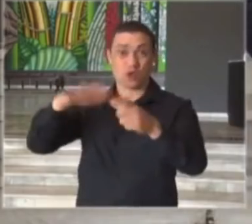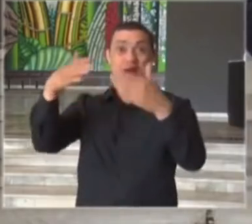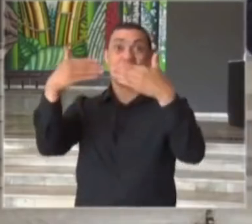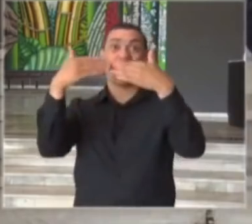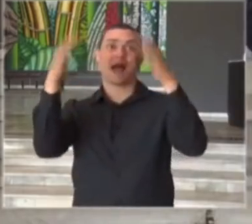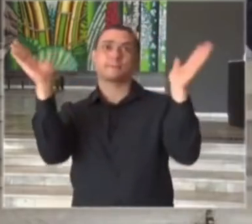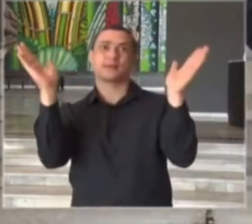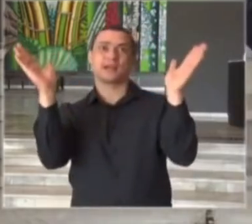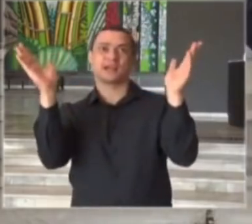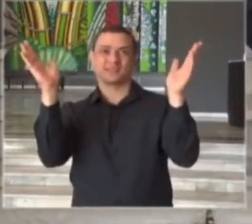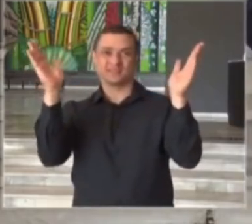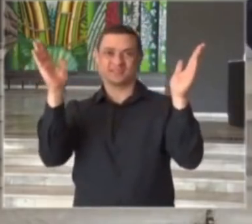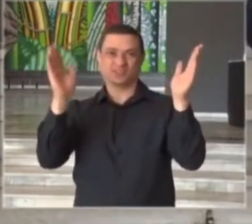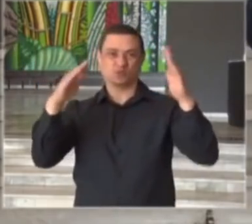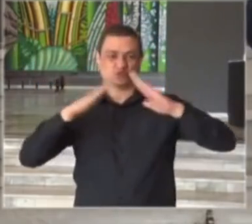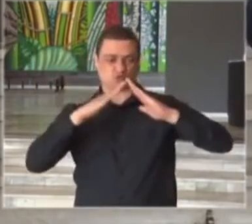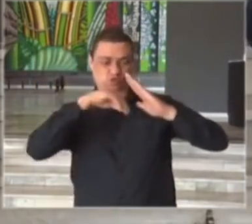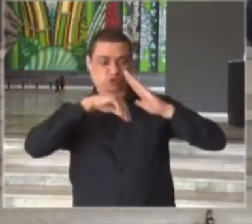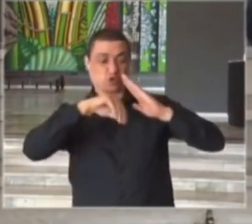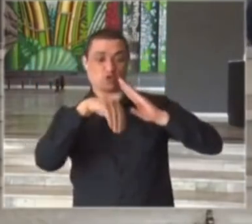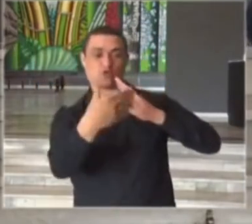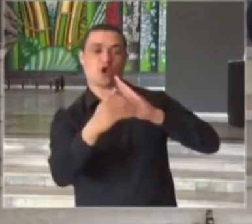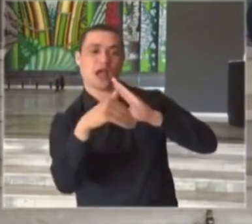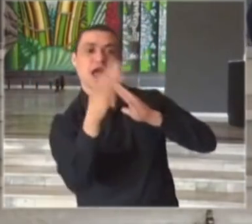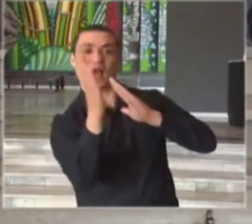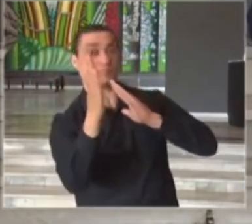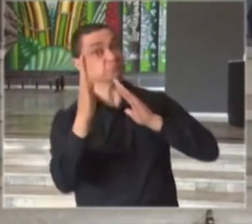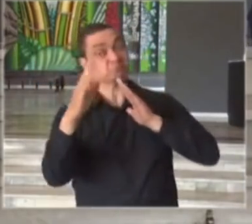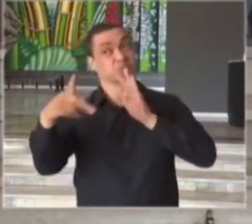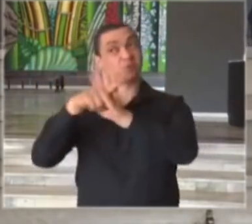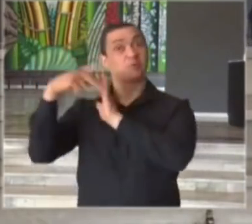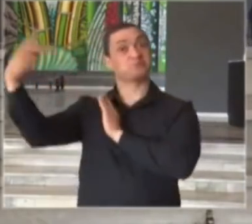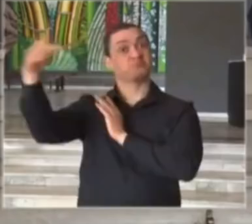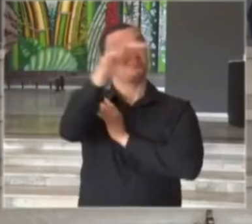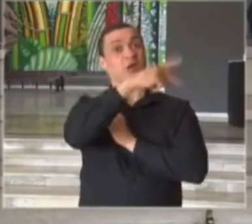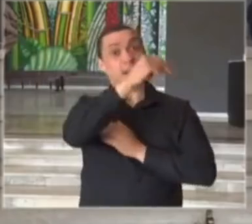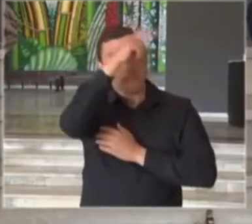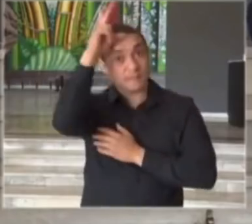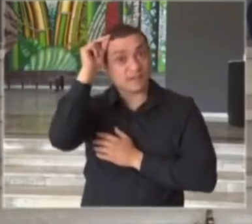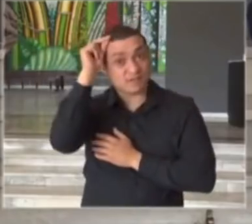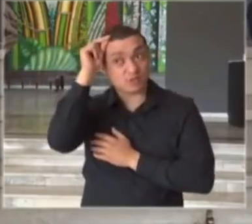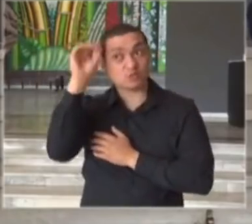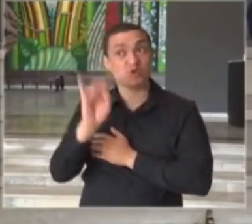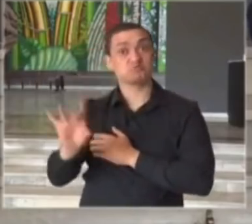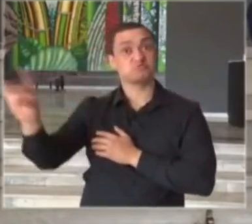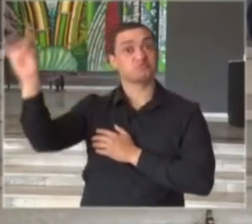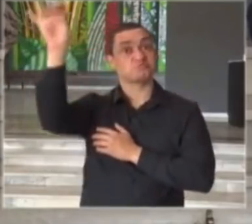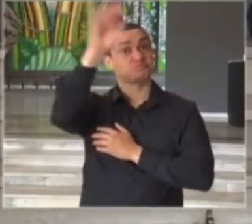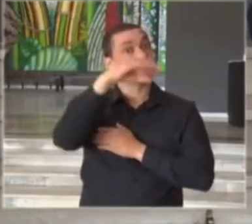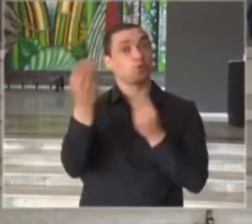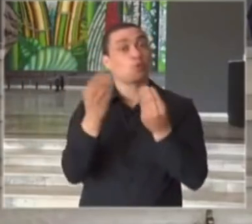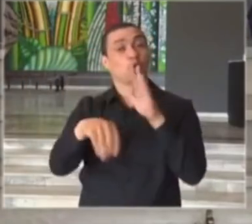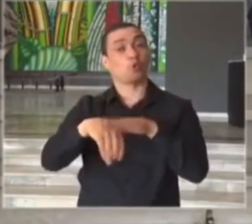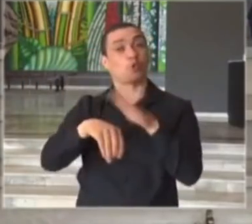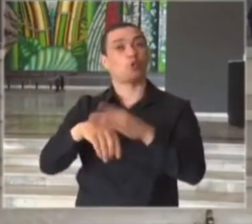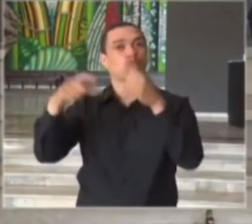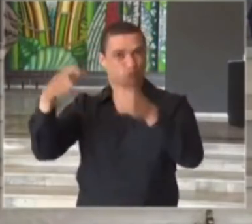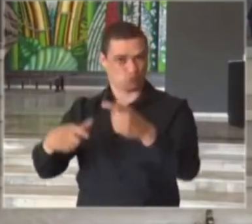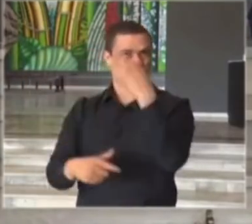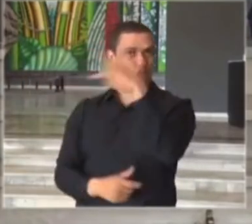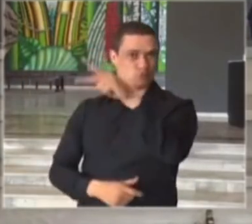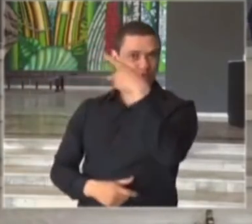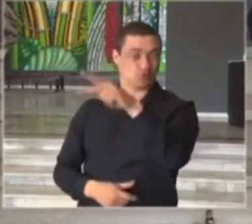ou ao ar livre, dentro dos critérios que cada prefeitura estabelece na ocupação destas áreas